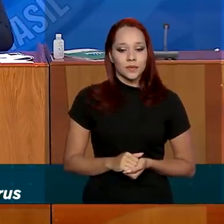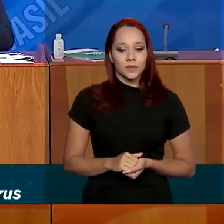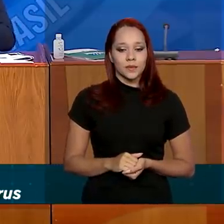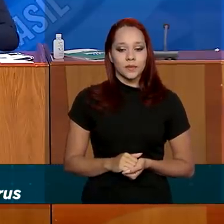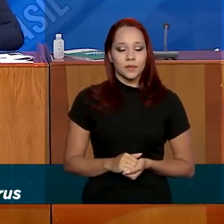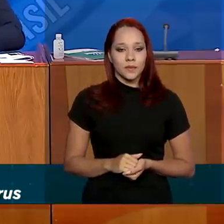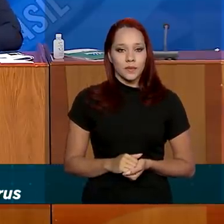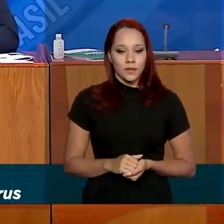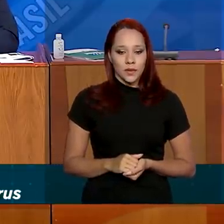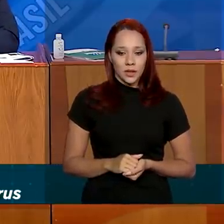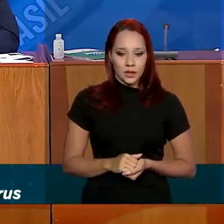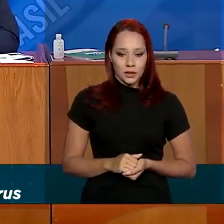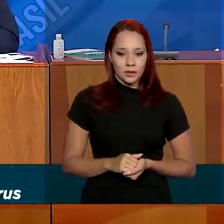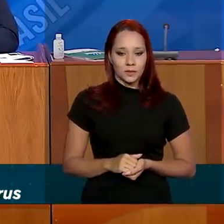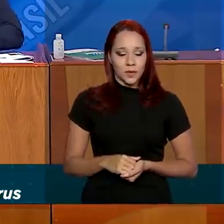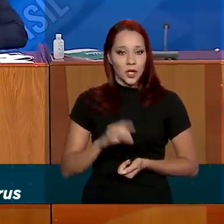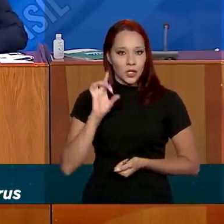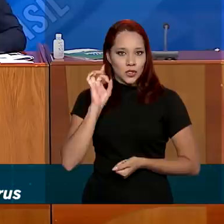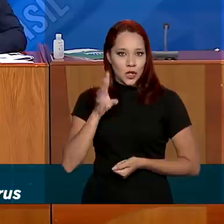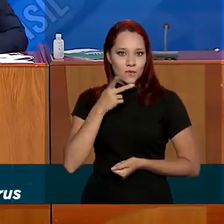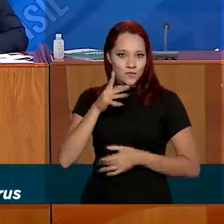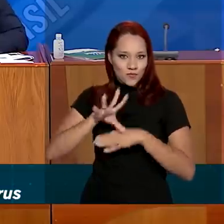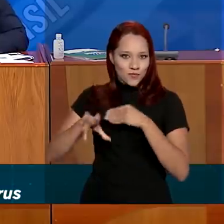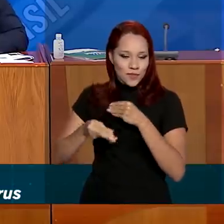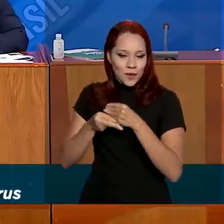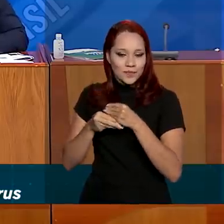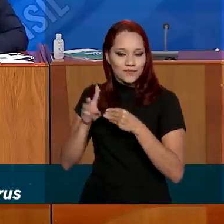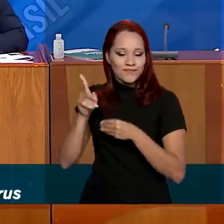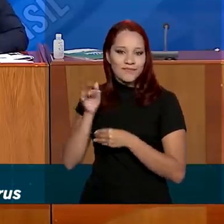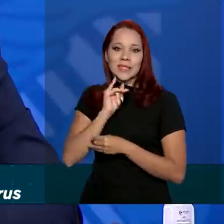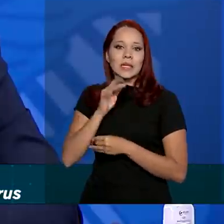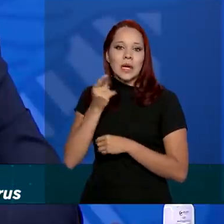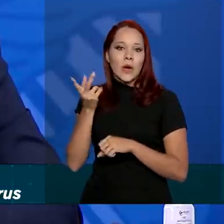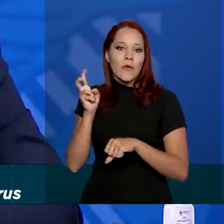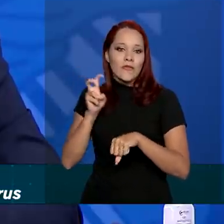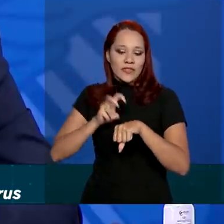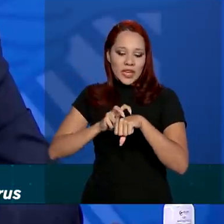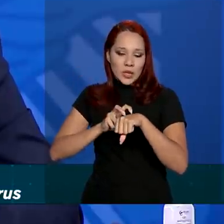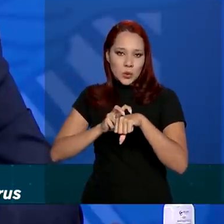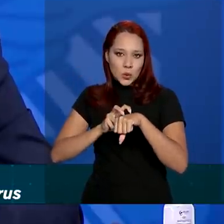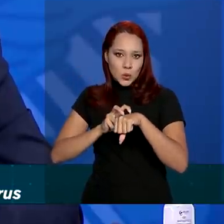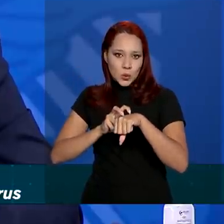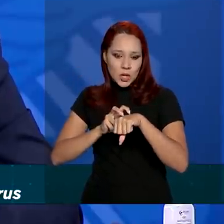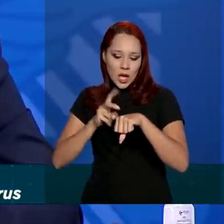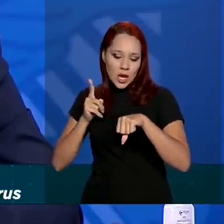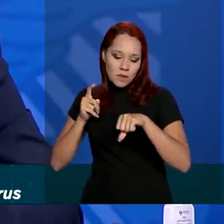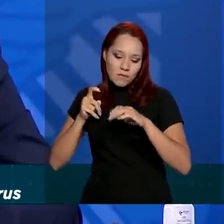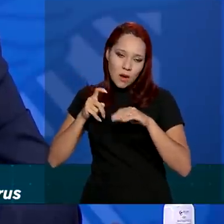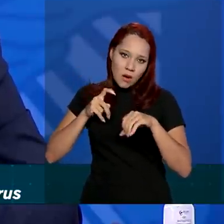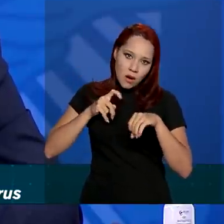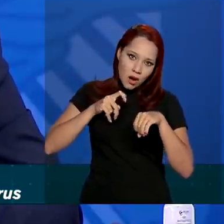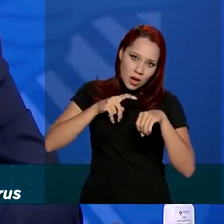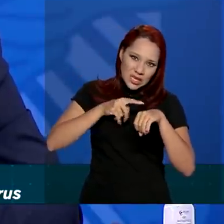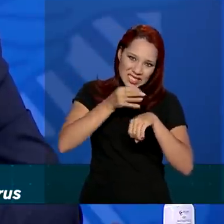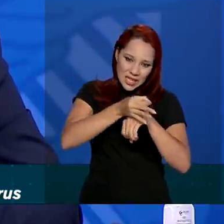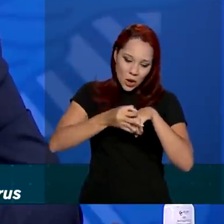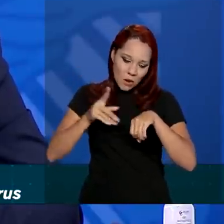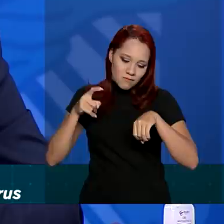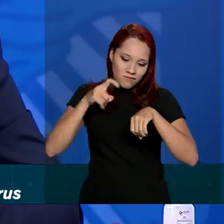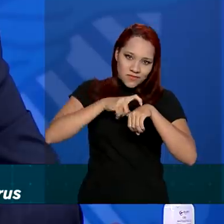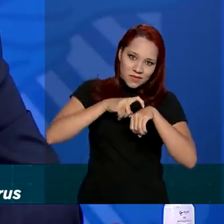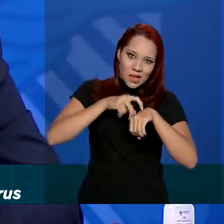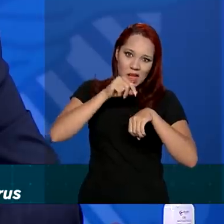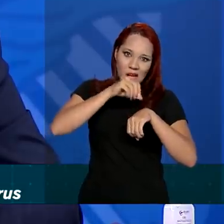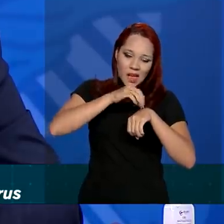Só para complementar, o vírus, quando entra na célula, ele precisa usar a maquinaria celular para que ele possa replicar.